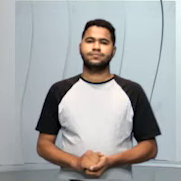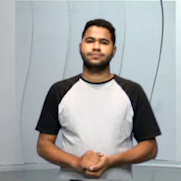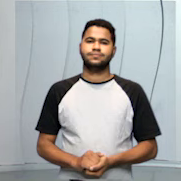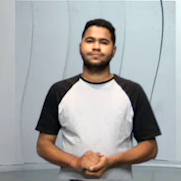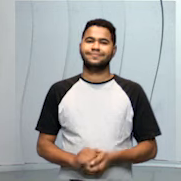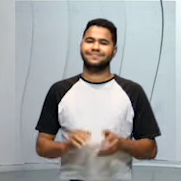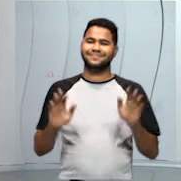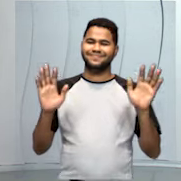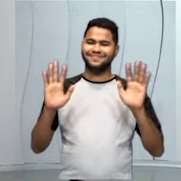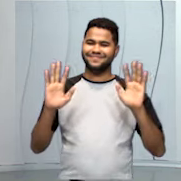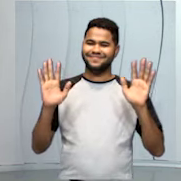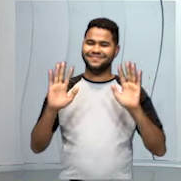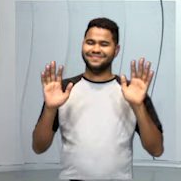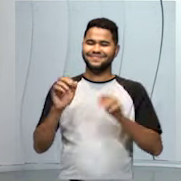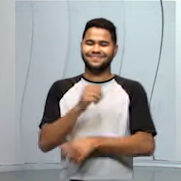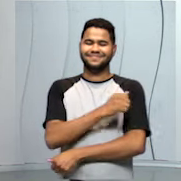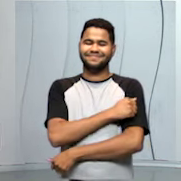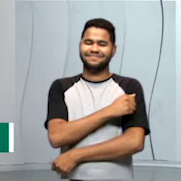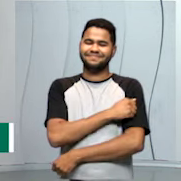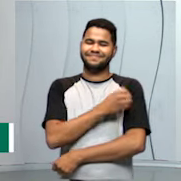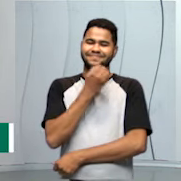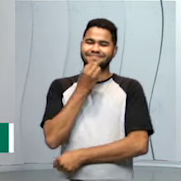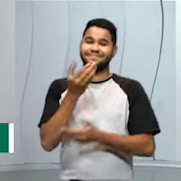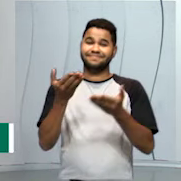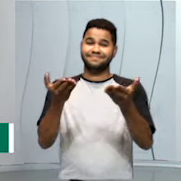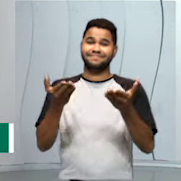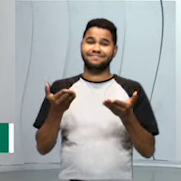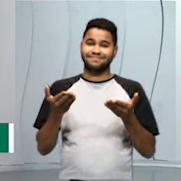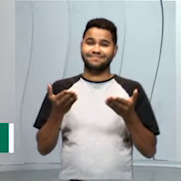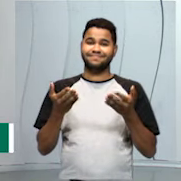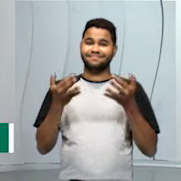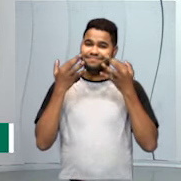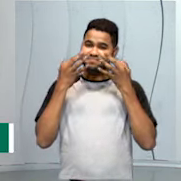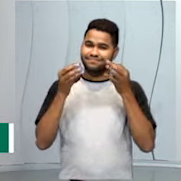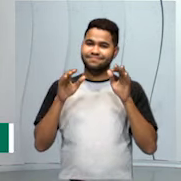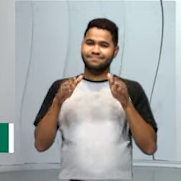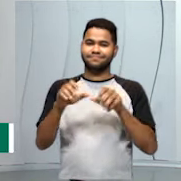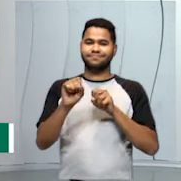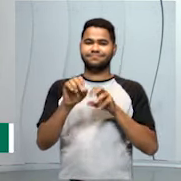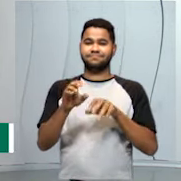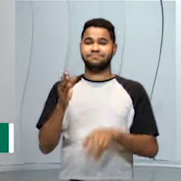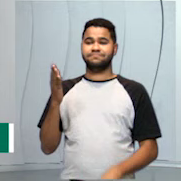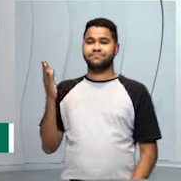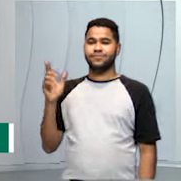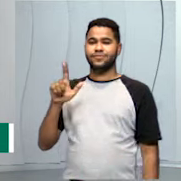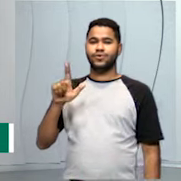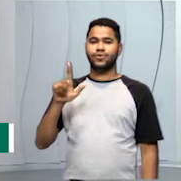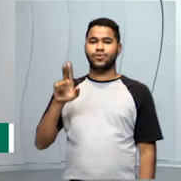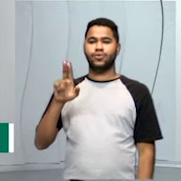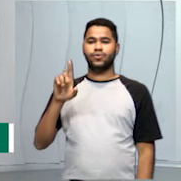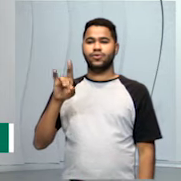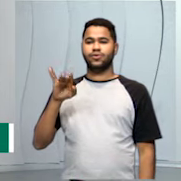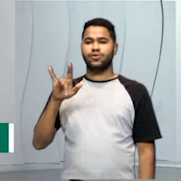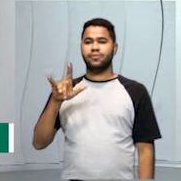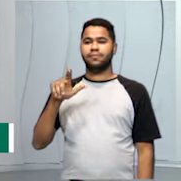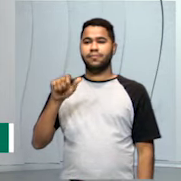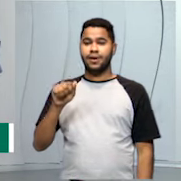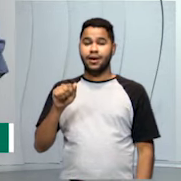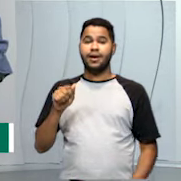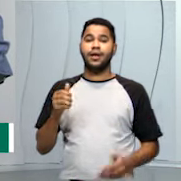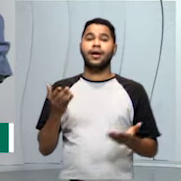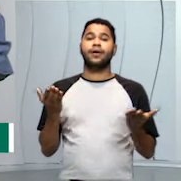Olá alunos, seja bem-vindo ao Se Liga na Educação. Meu nome é Ludmila Lima e essa é uma aula de